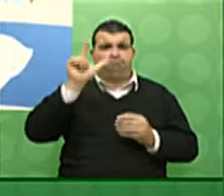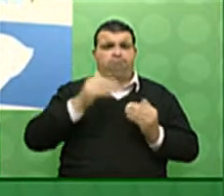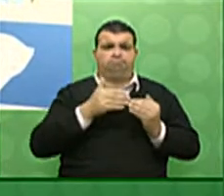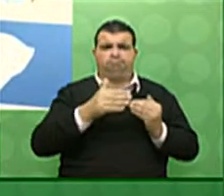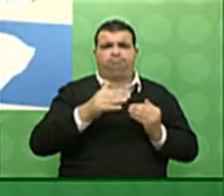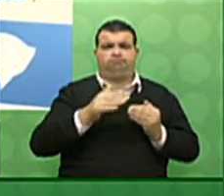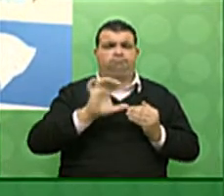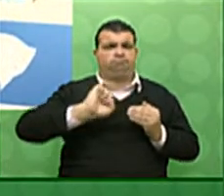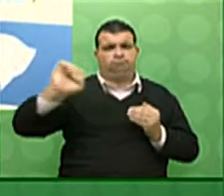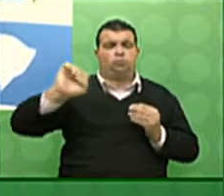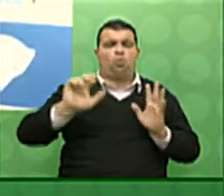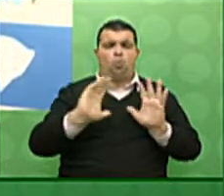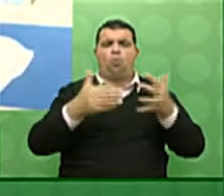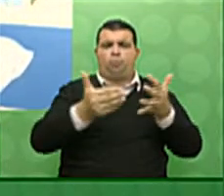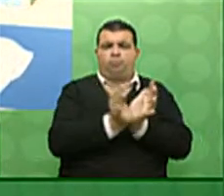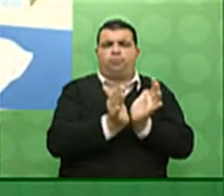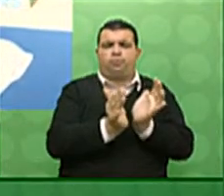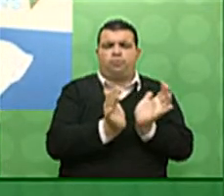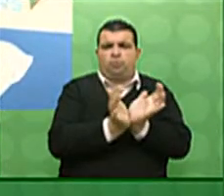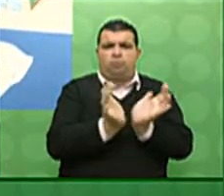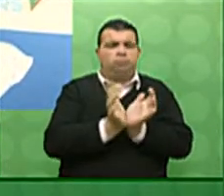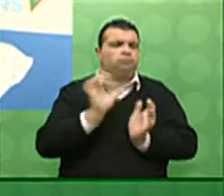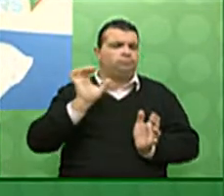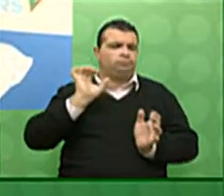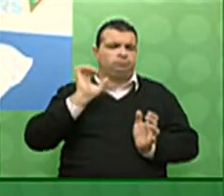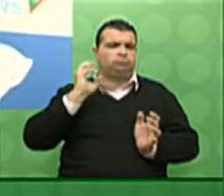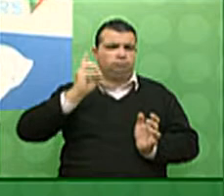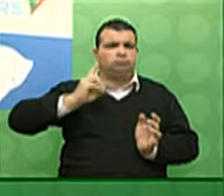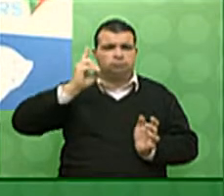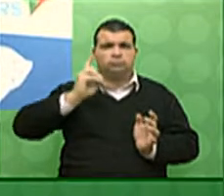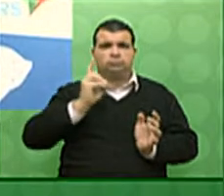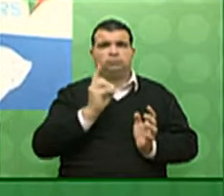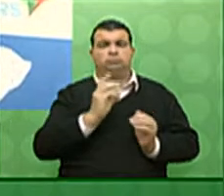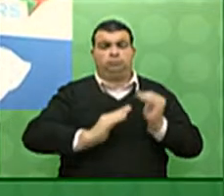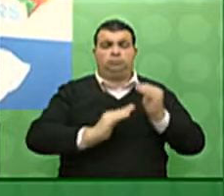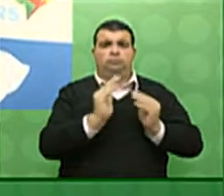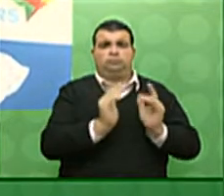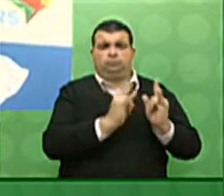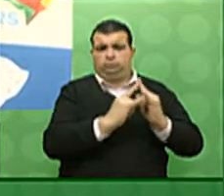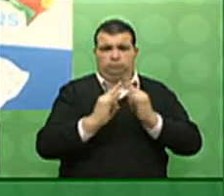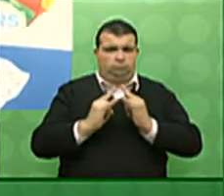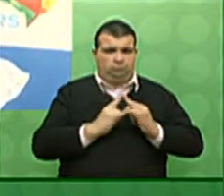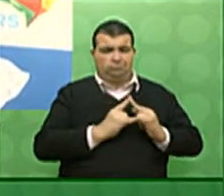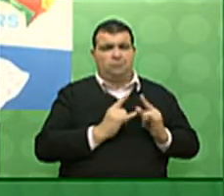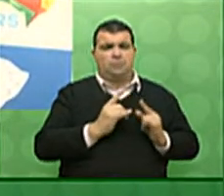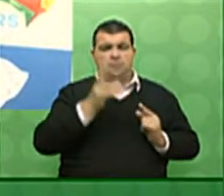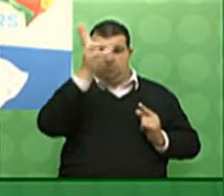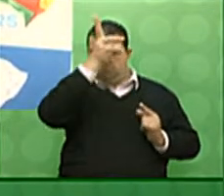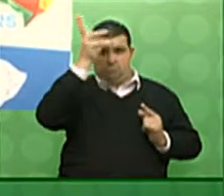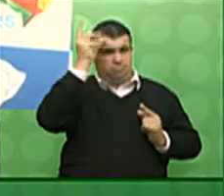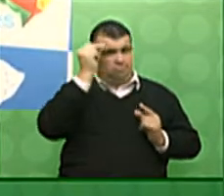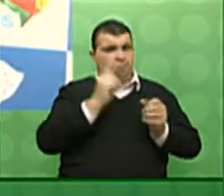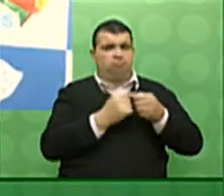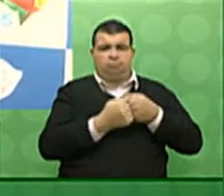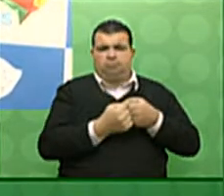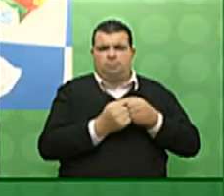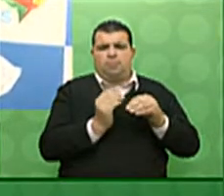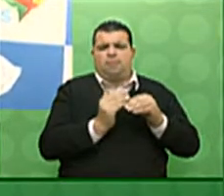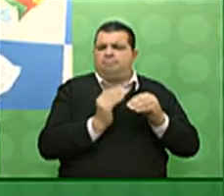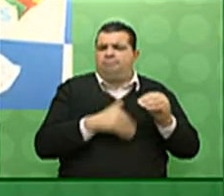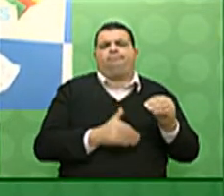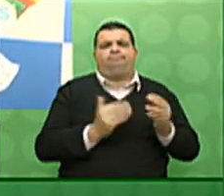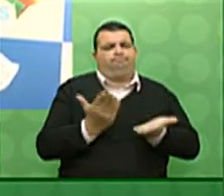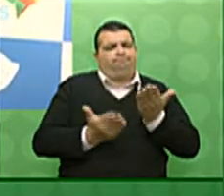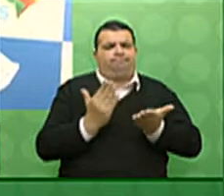dos deputados, a repartição dos recursos para os entes federados ainda é muito injusta. Menos de 20%